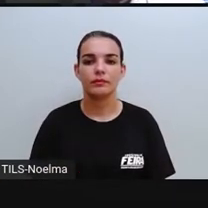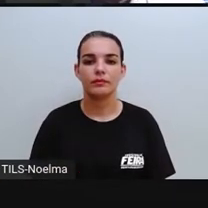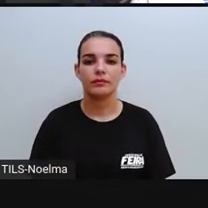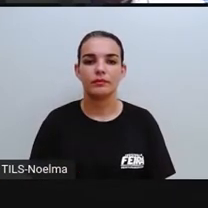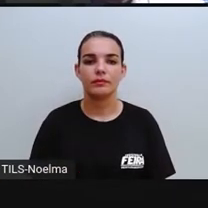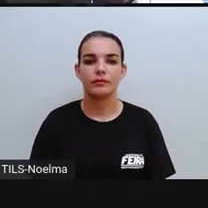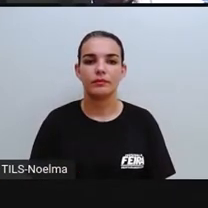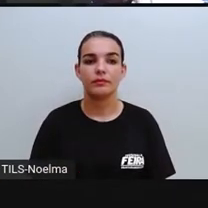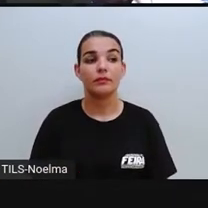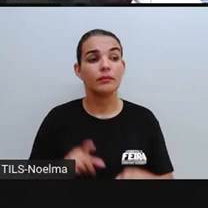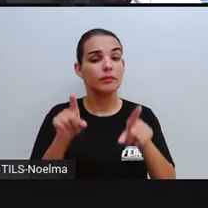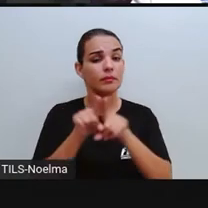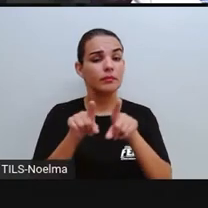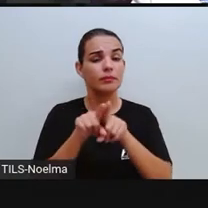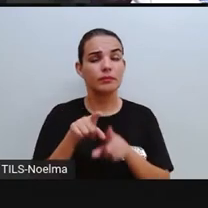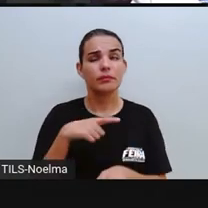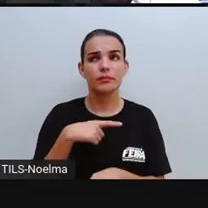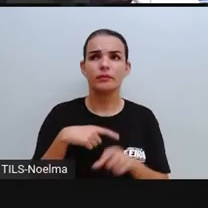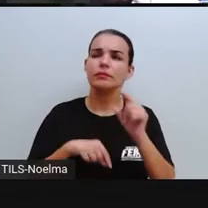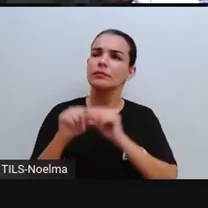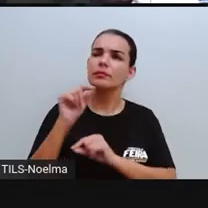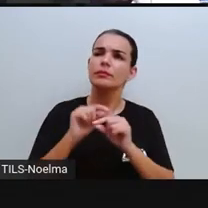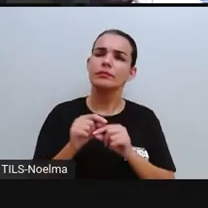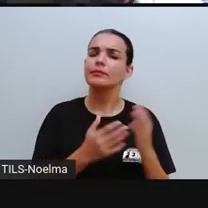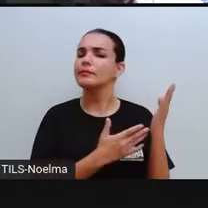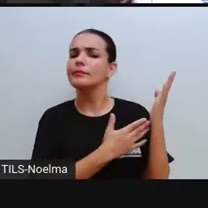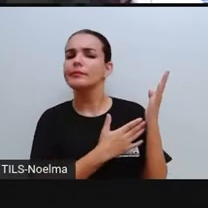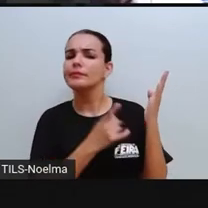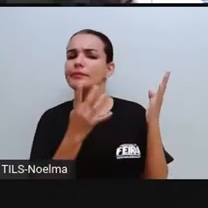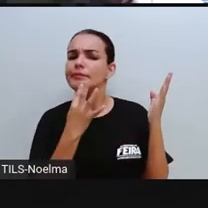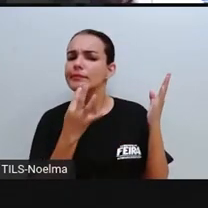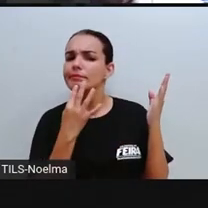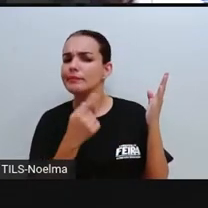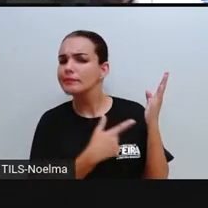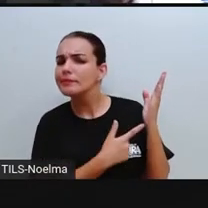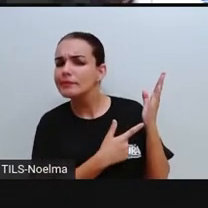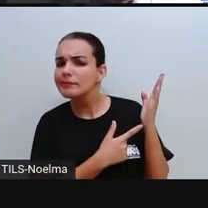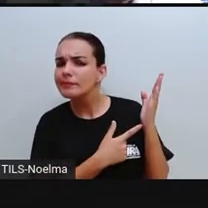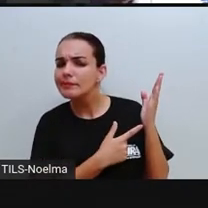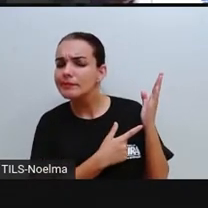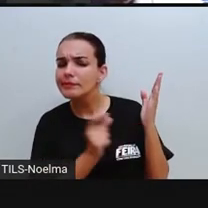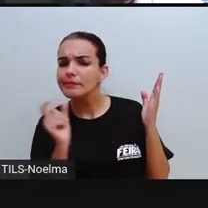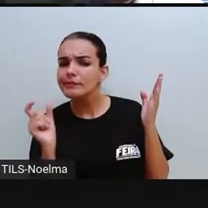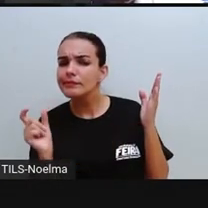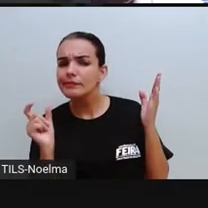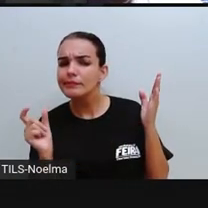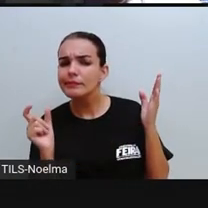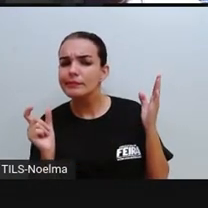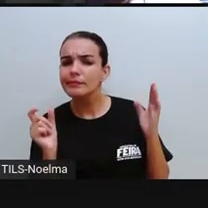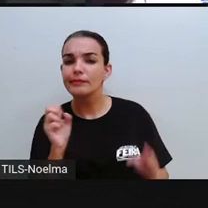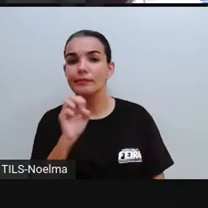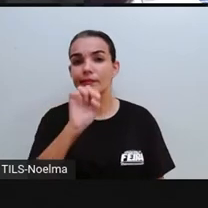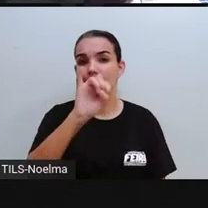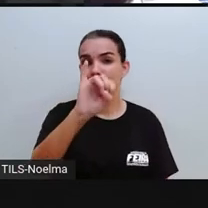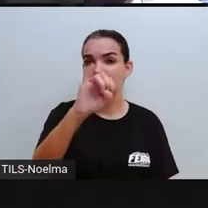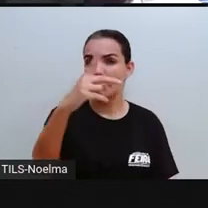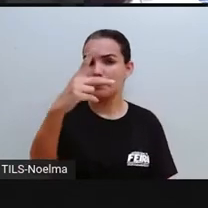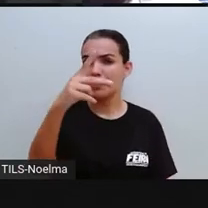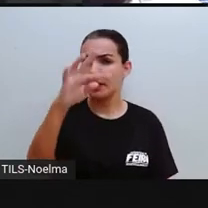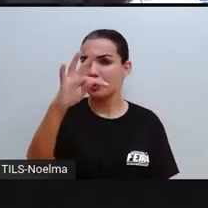E nós temos aqui também, segundo ano, ó, vamos falar um pouco sobre o